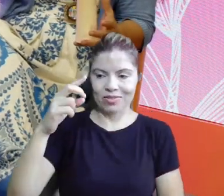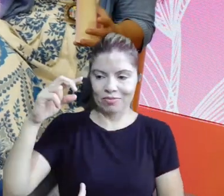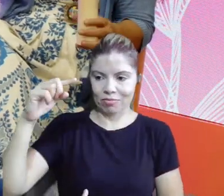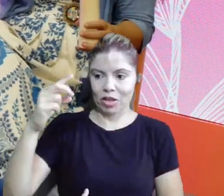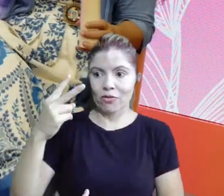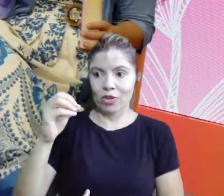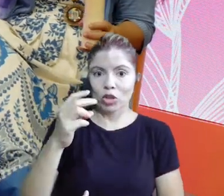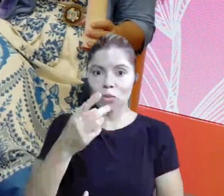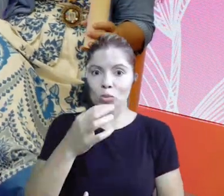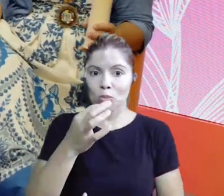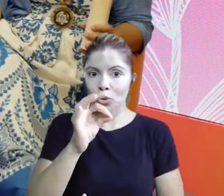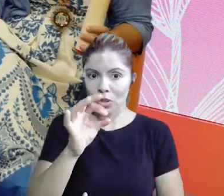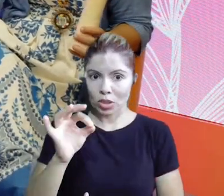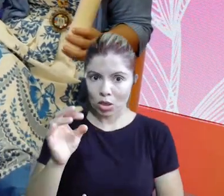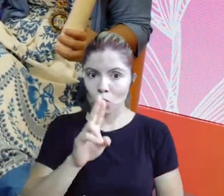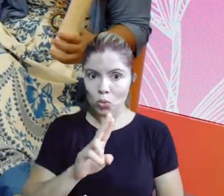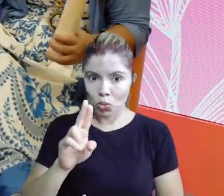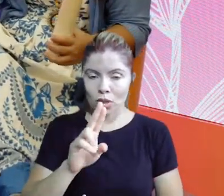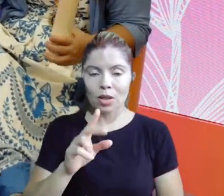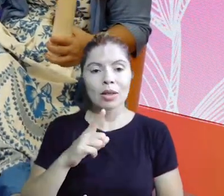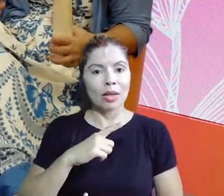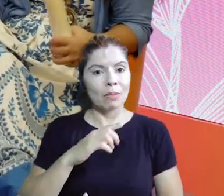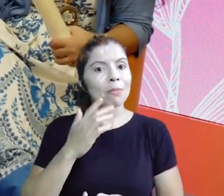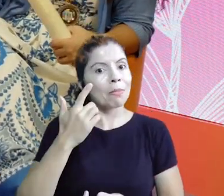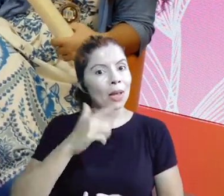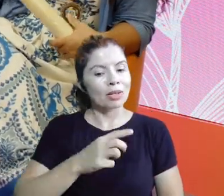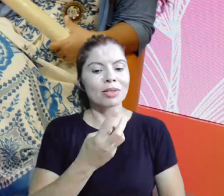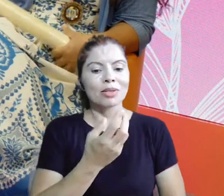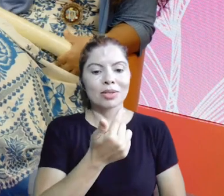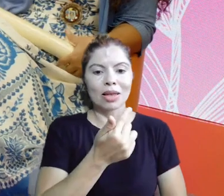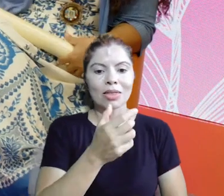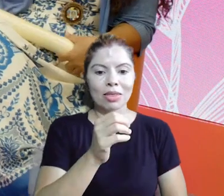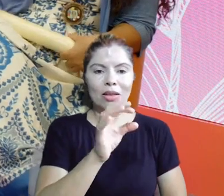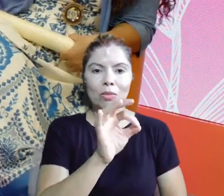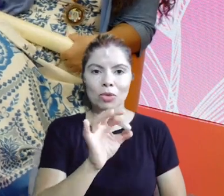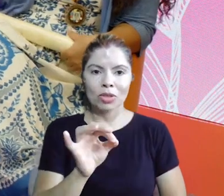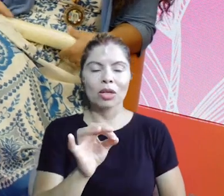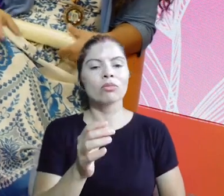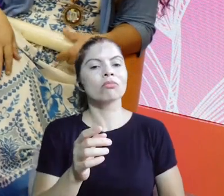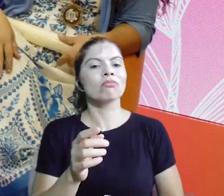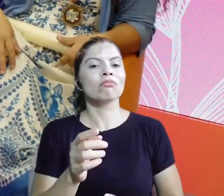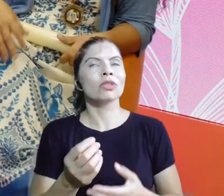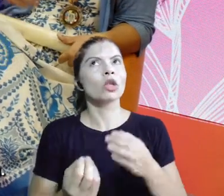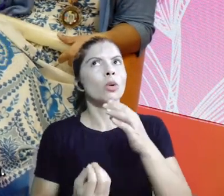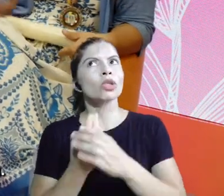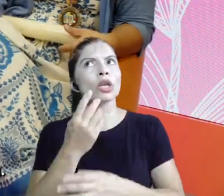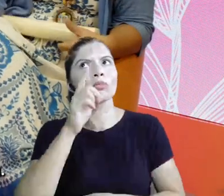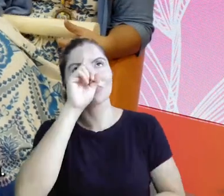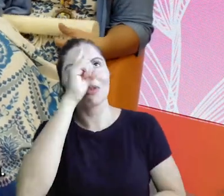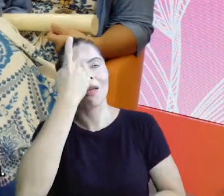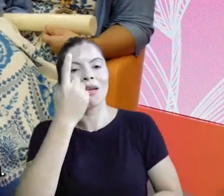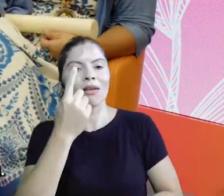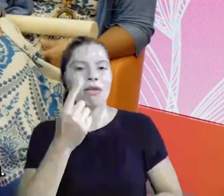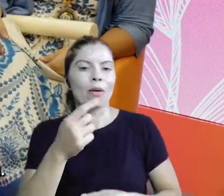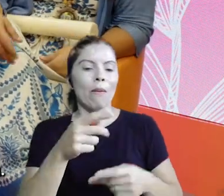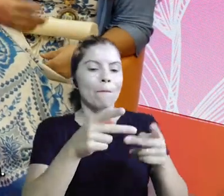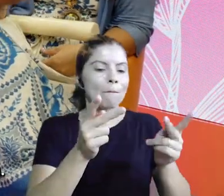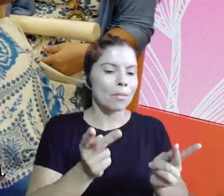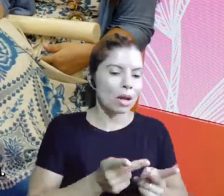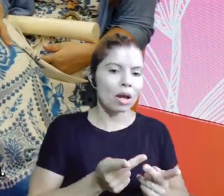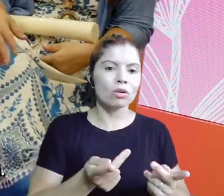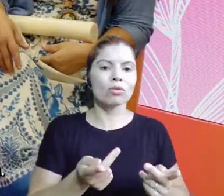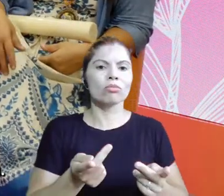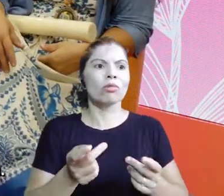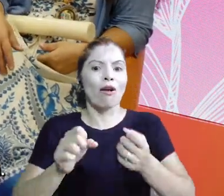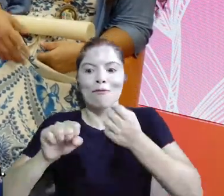20% dela, eu tenho mais 70% pra aproveitar, e aí vieram pratos, toda a parte de artesanato,